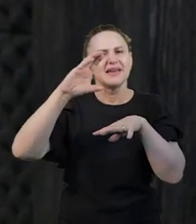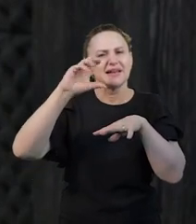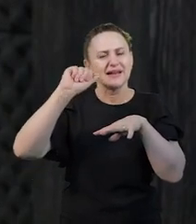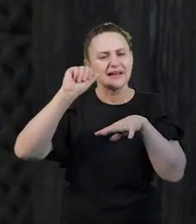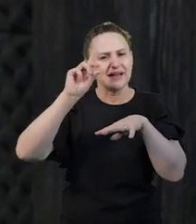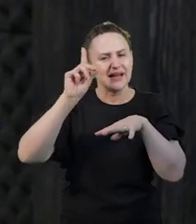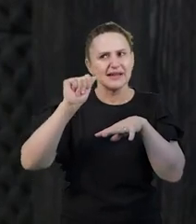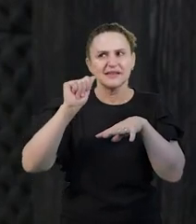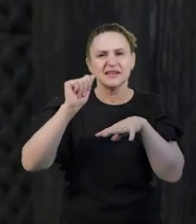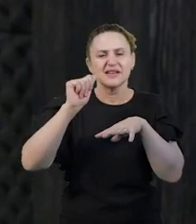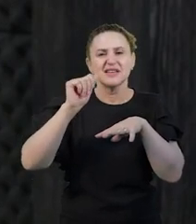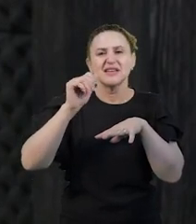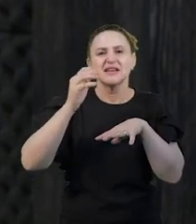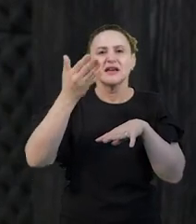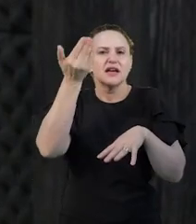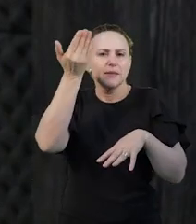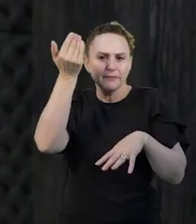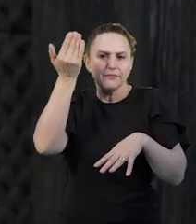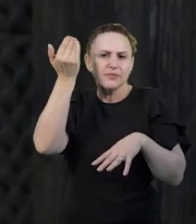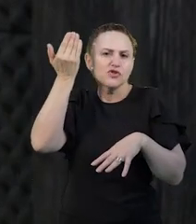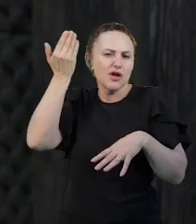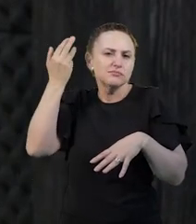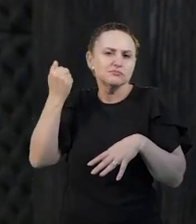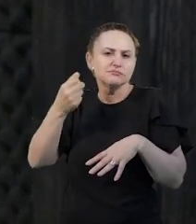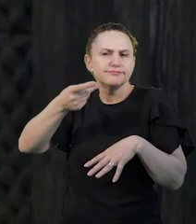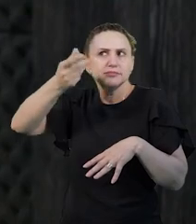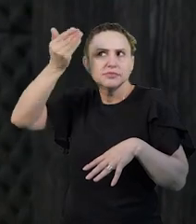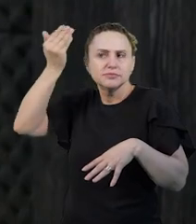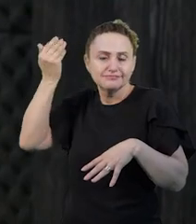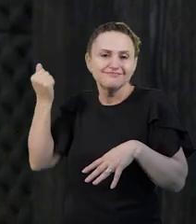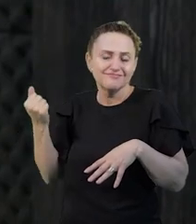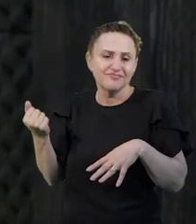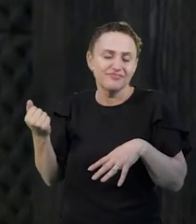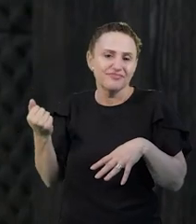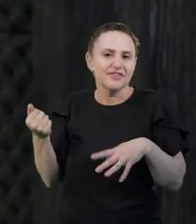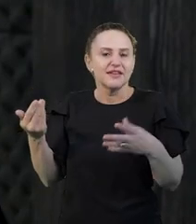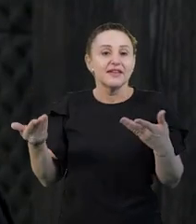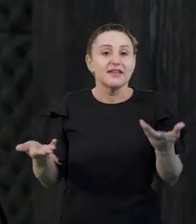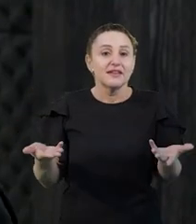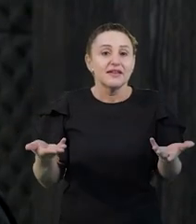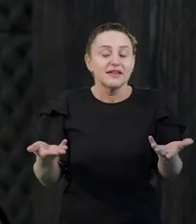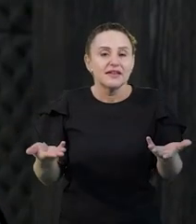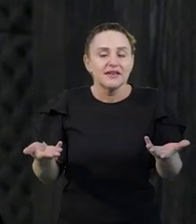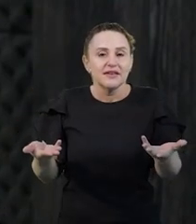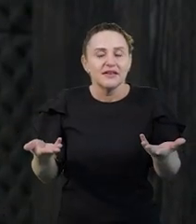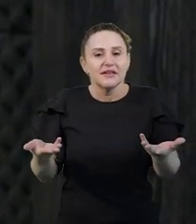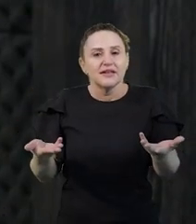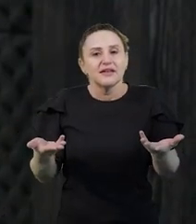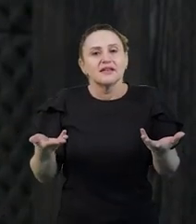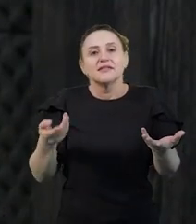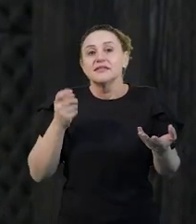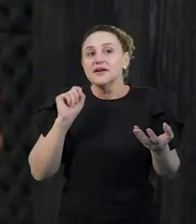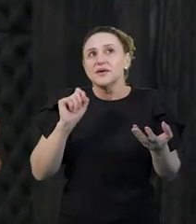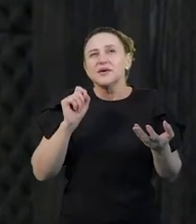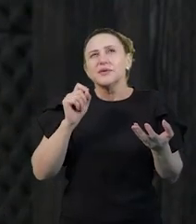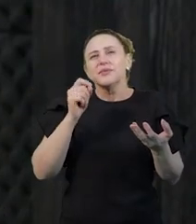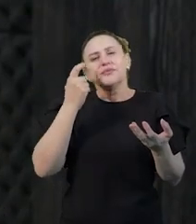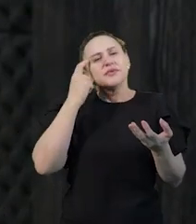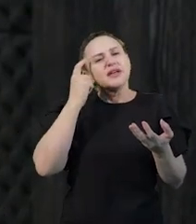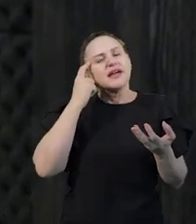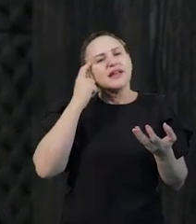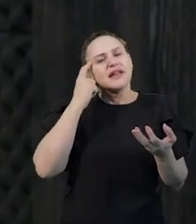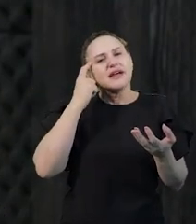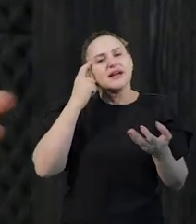a matemática aplicada já era para quem conhecia a matemática. Porque para você aplicar algo, você precisa conhecer esse algo. E a